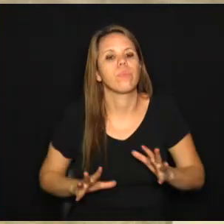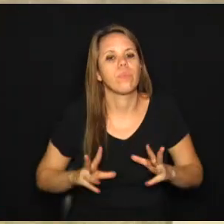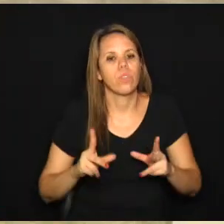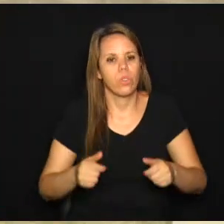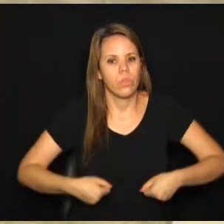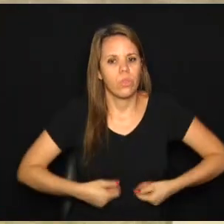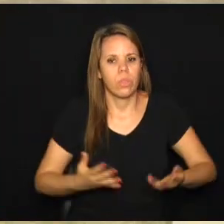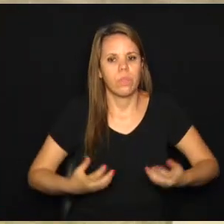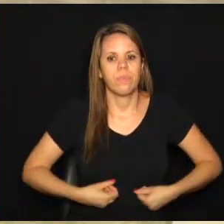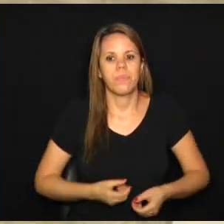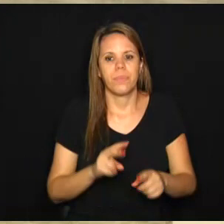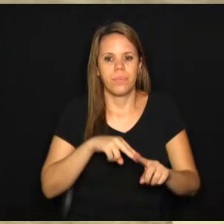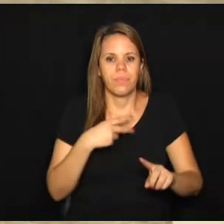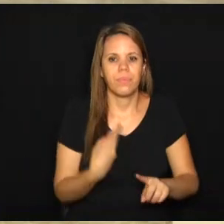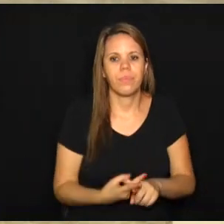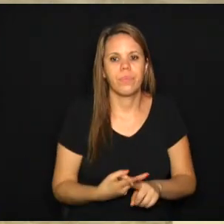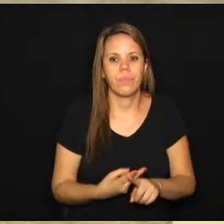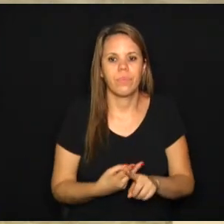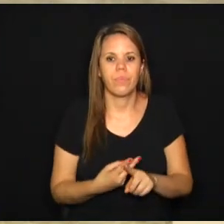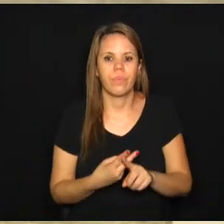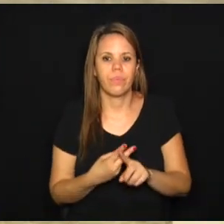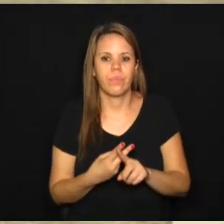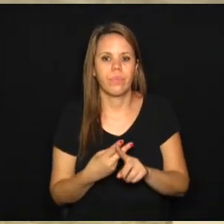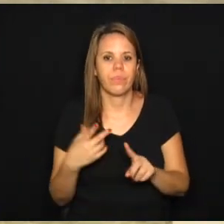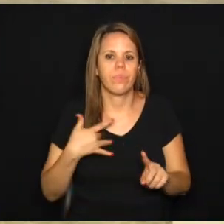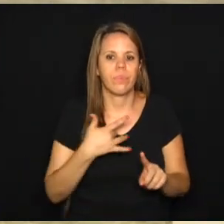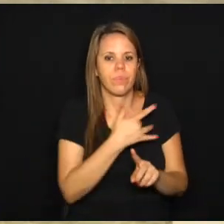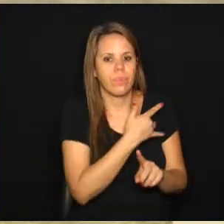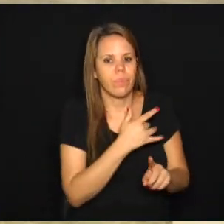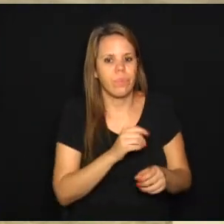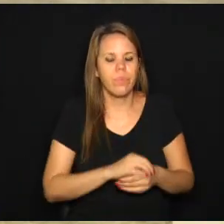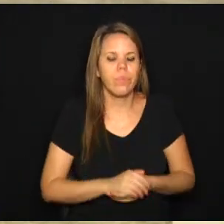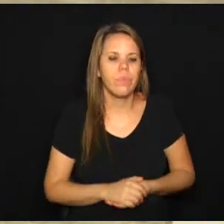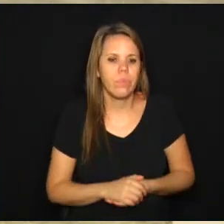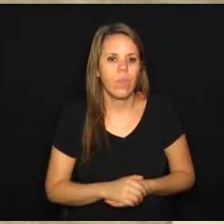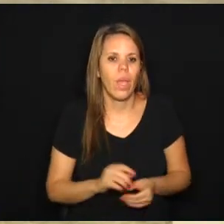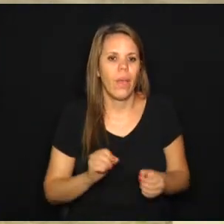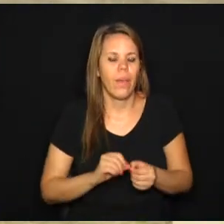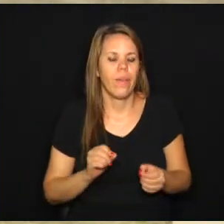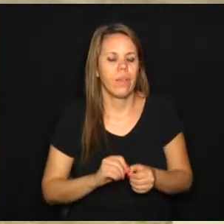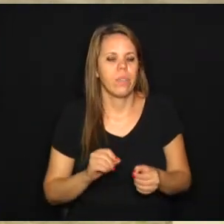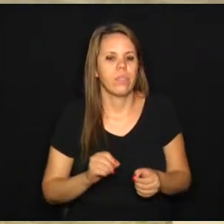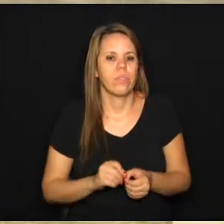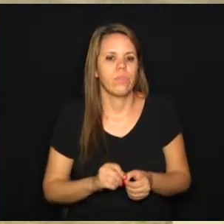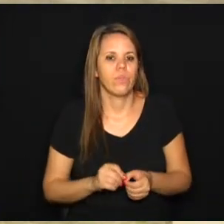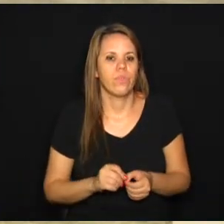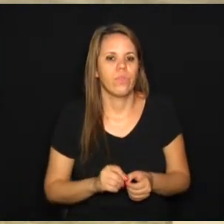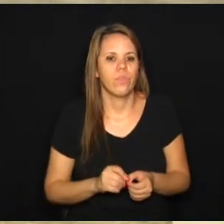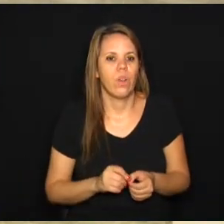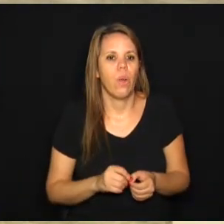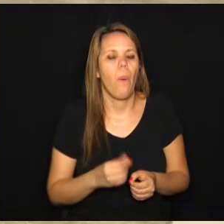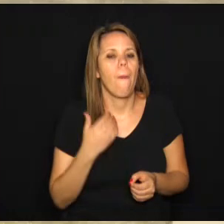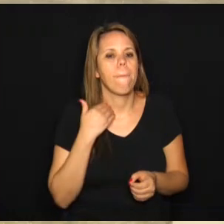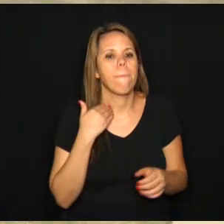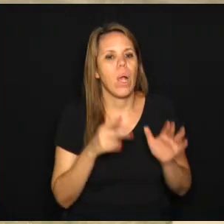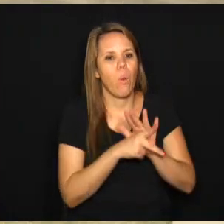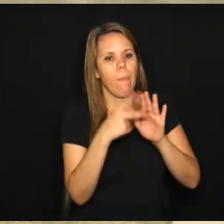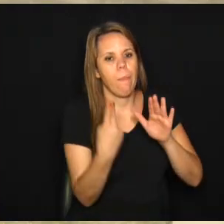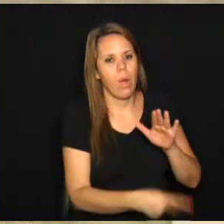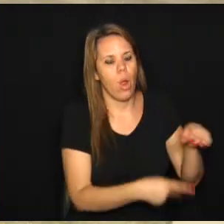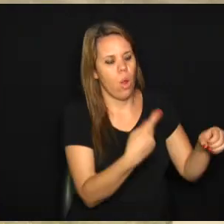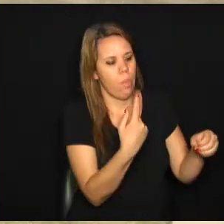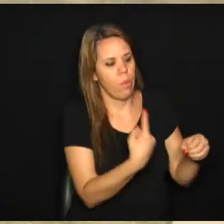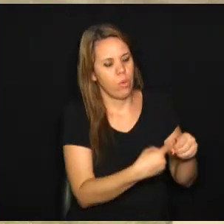gasto a mais na saúde é feito pelo tesouro, ou seja, pelo recurso dos tributos